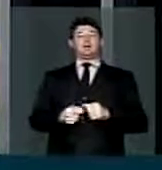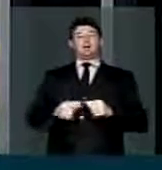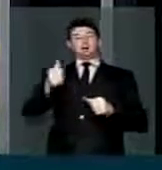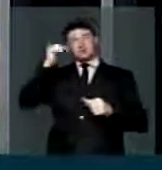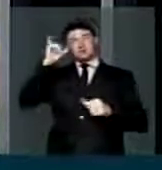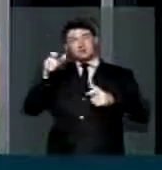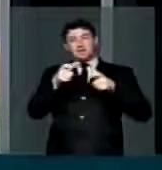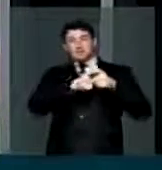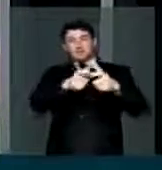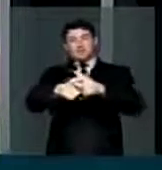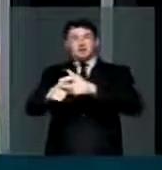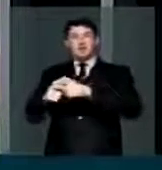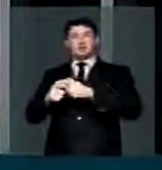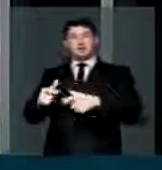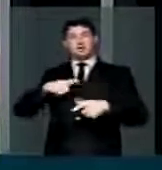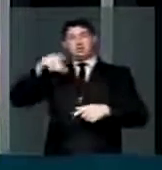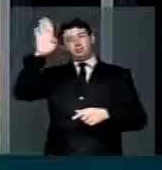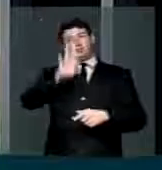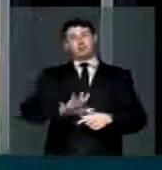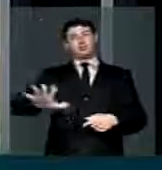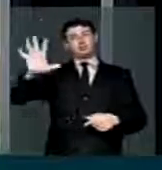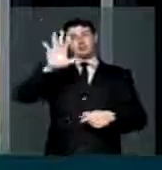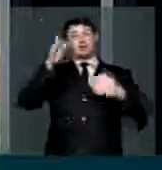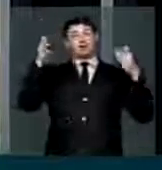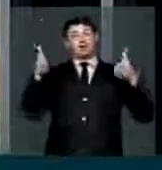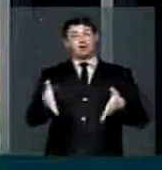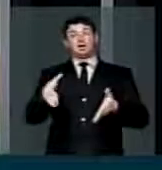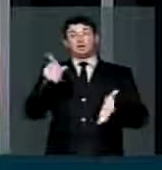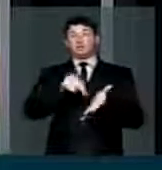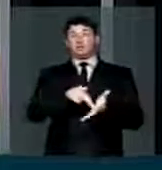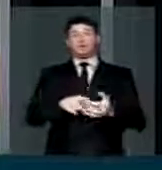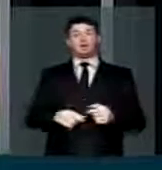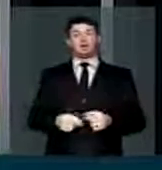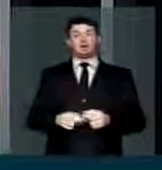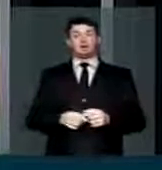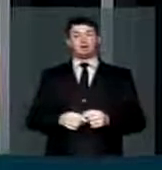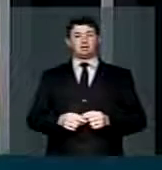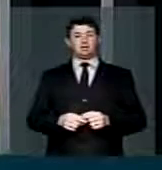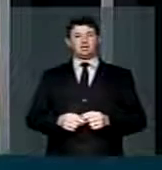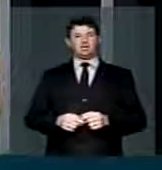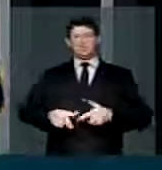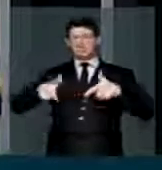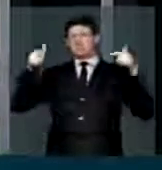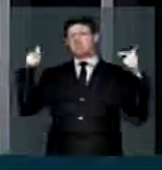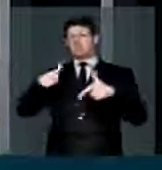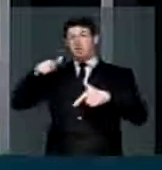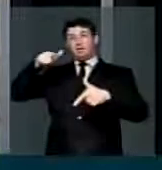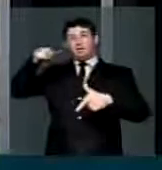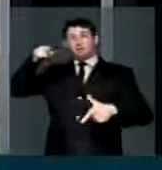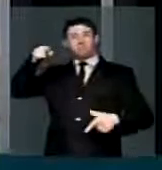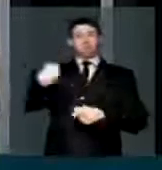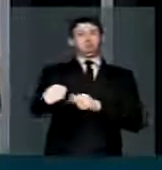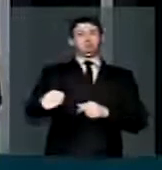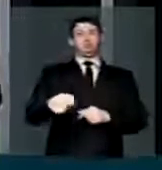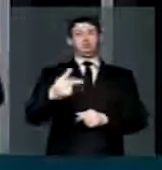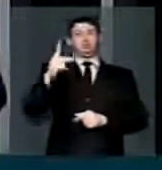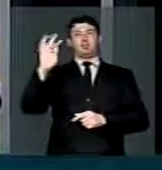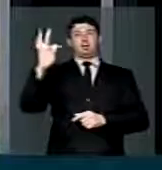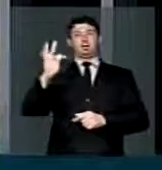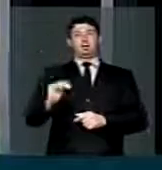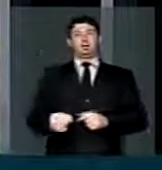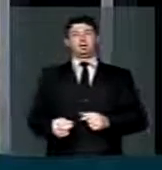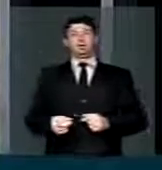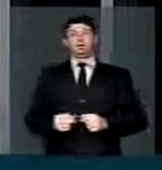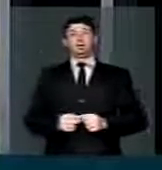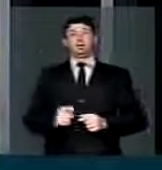propriedades rurais desse país essa é uma verdade que cala fundo no PT e eu